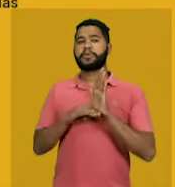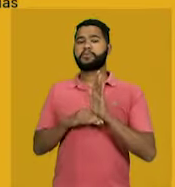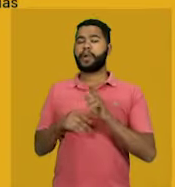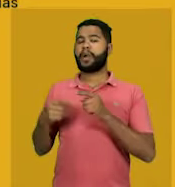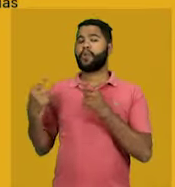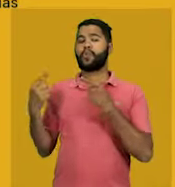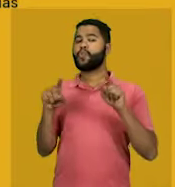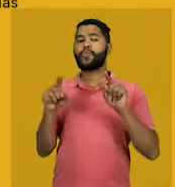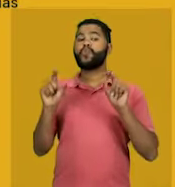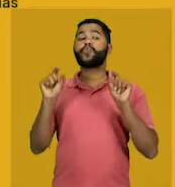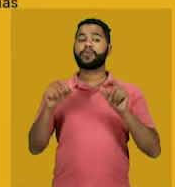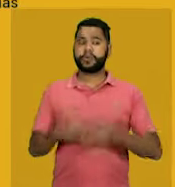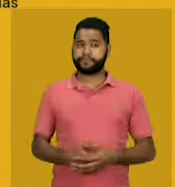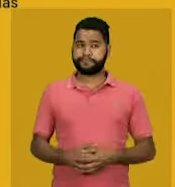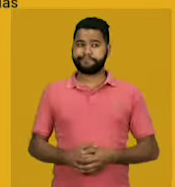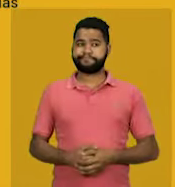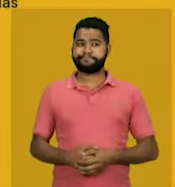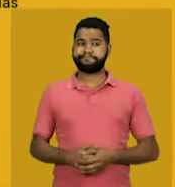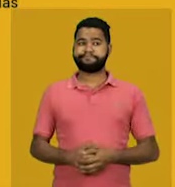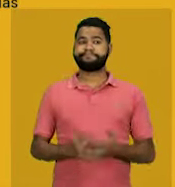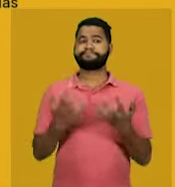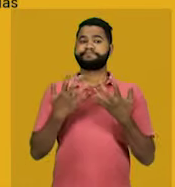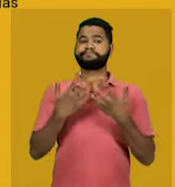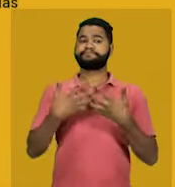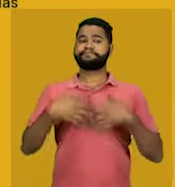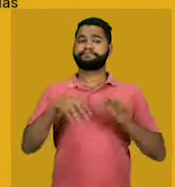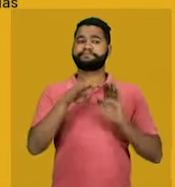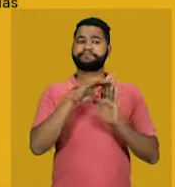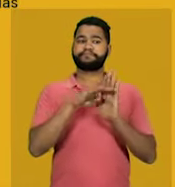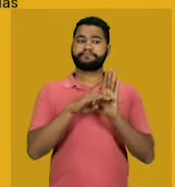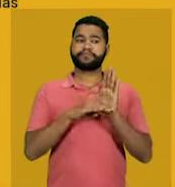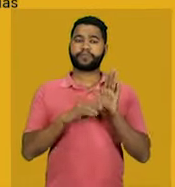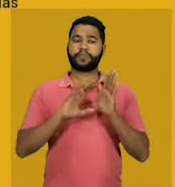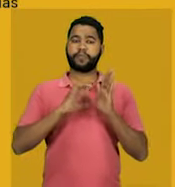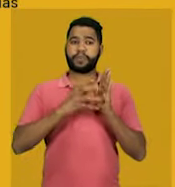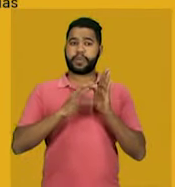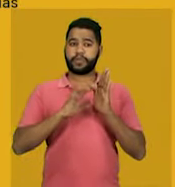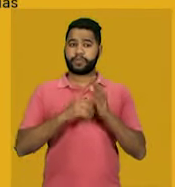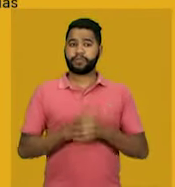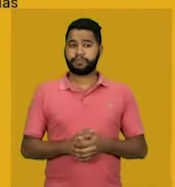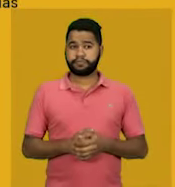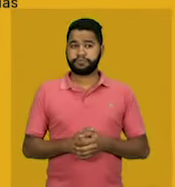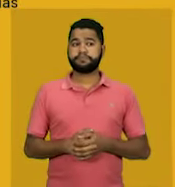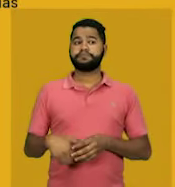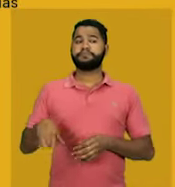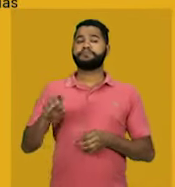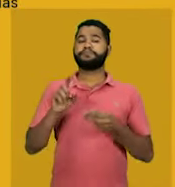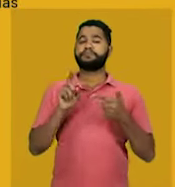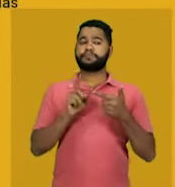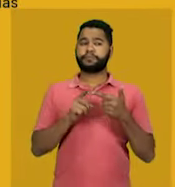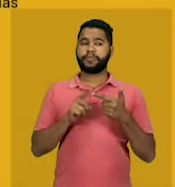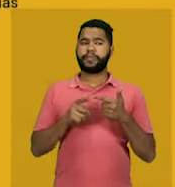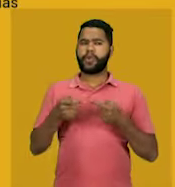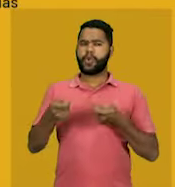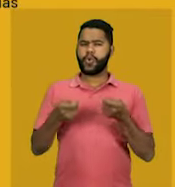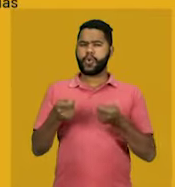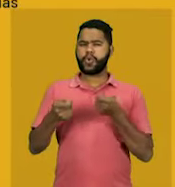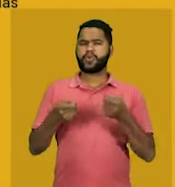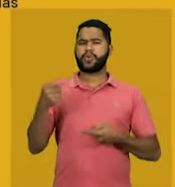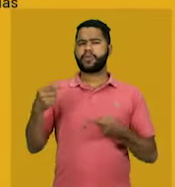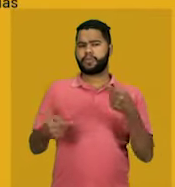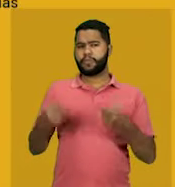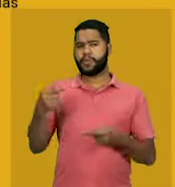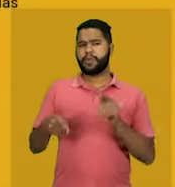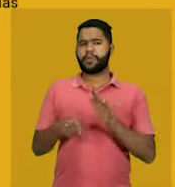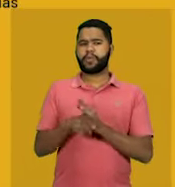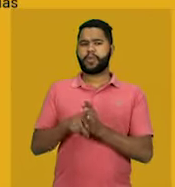ao... Letra A. Funcionamento regular dos partidos políticos? Letra B. Controle político exercido